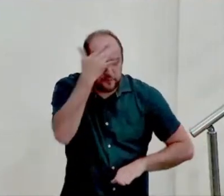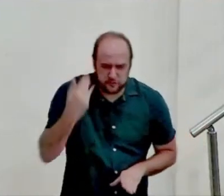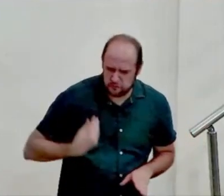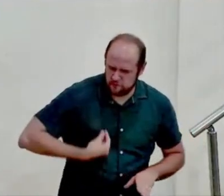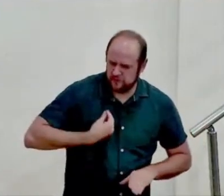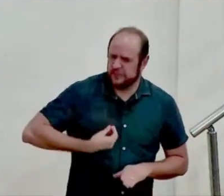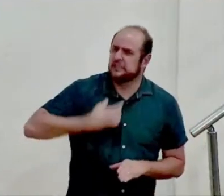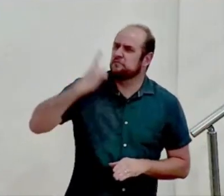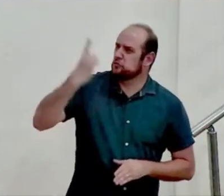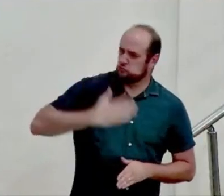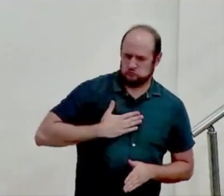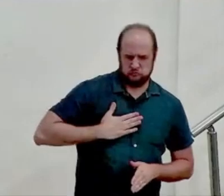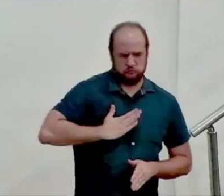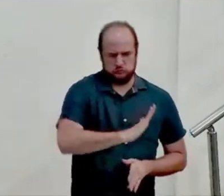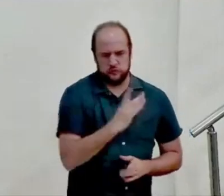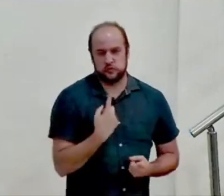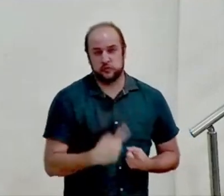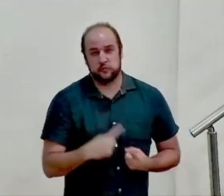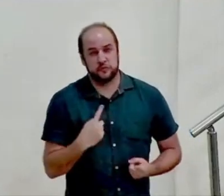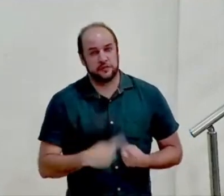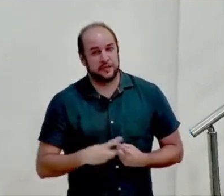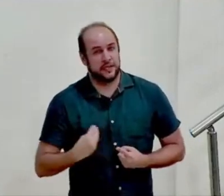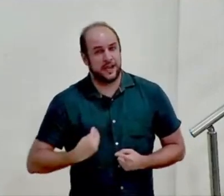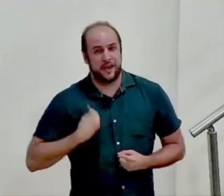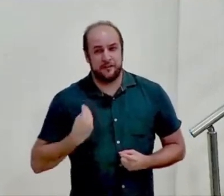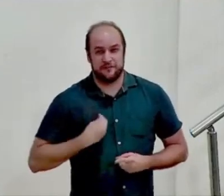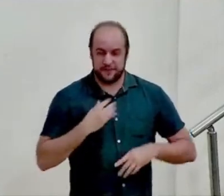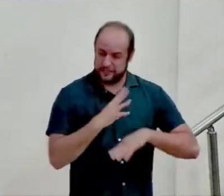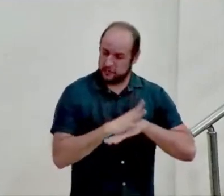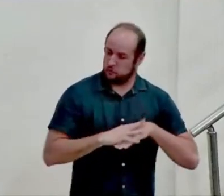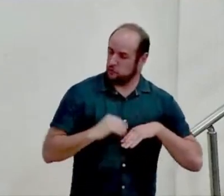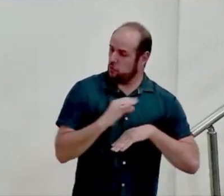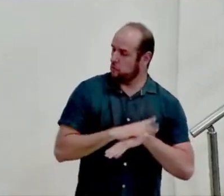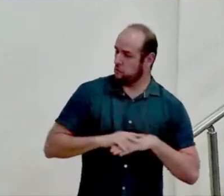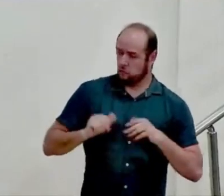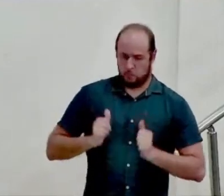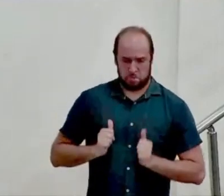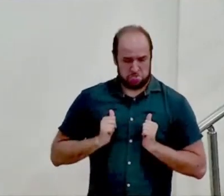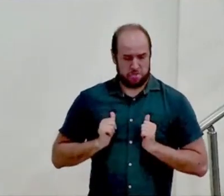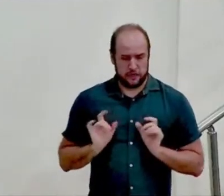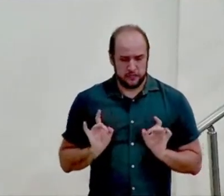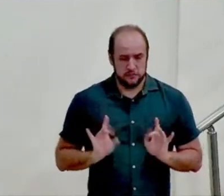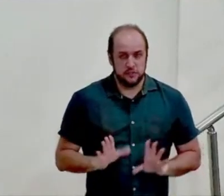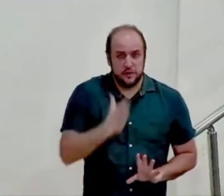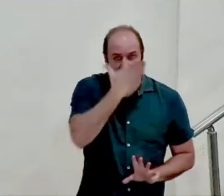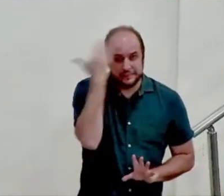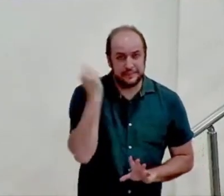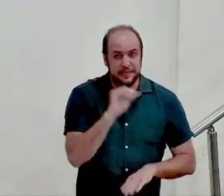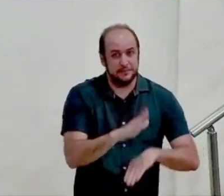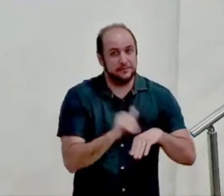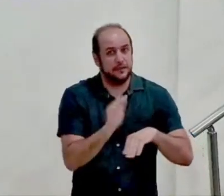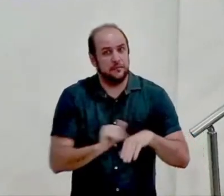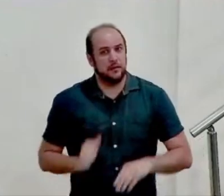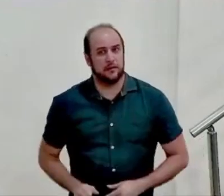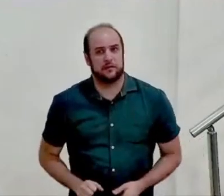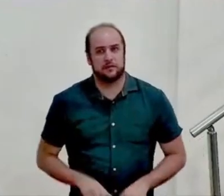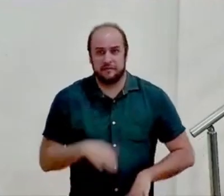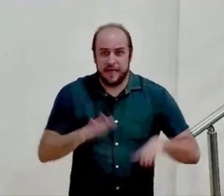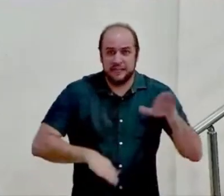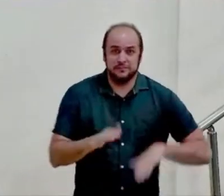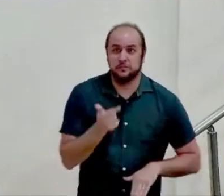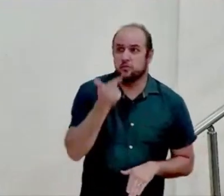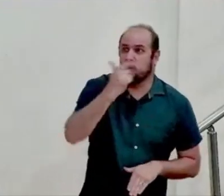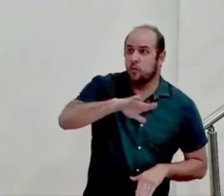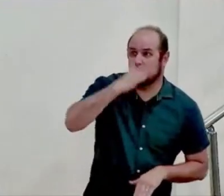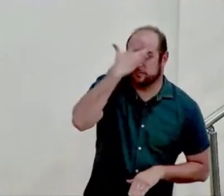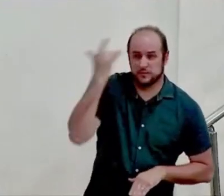agradam ao senhor porque estão dançando no conforto e se esqueceram do chamado e outros estão simplesmente